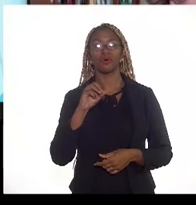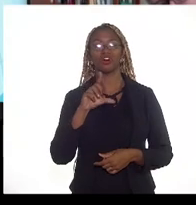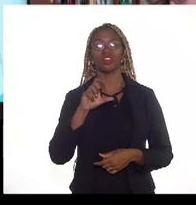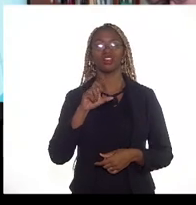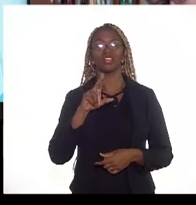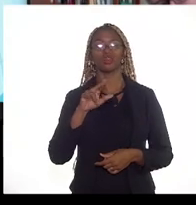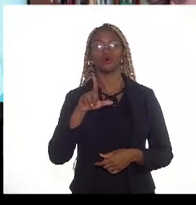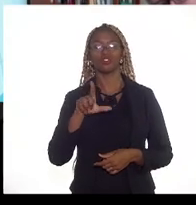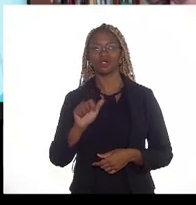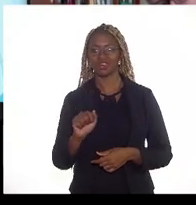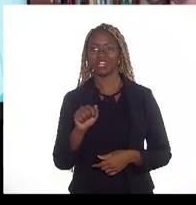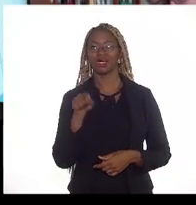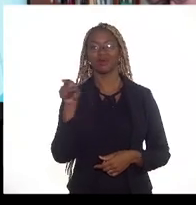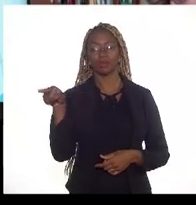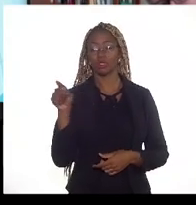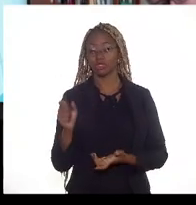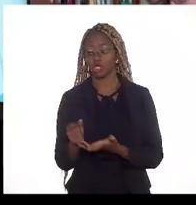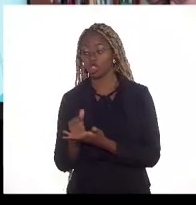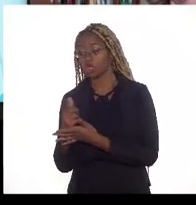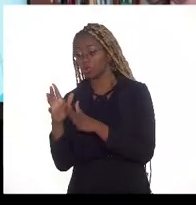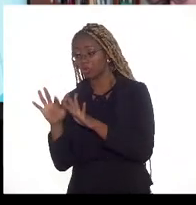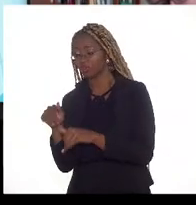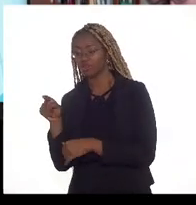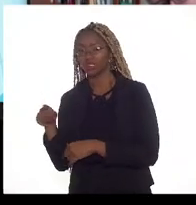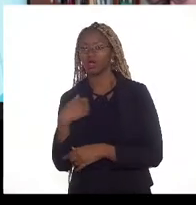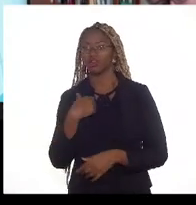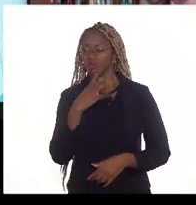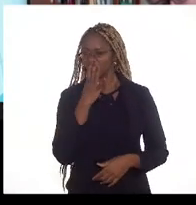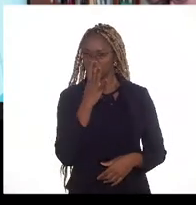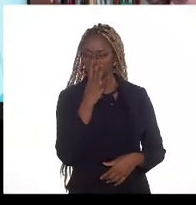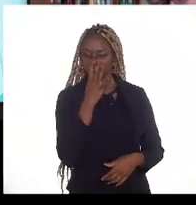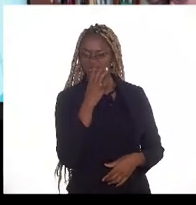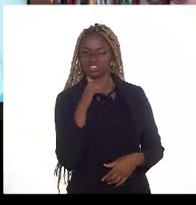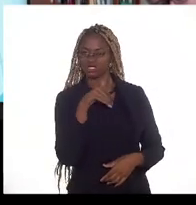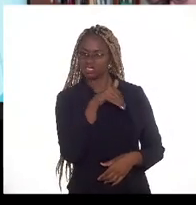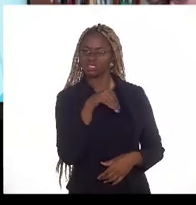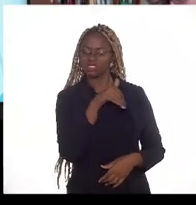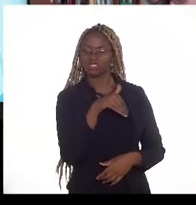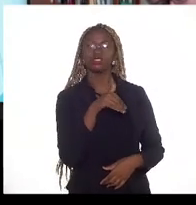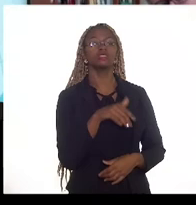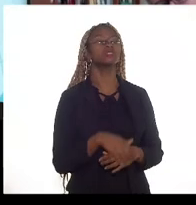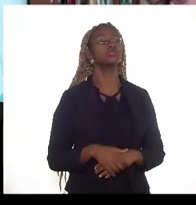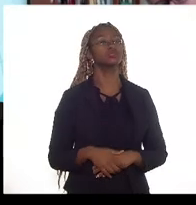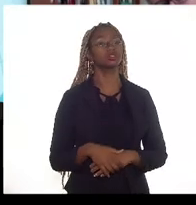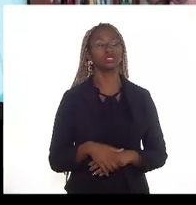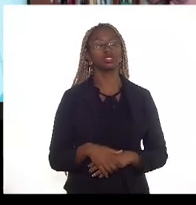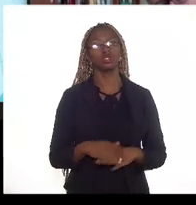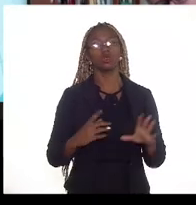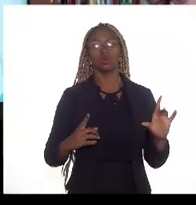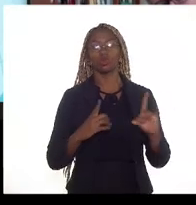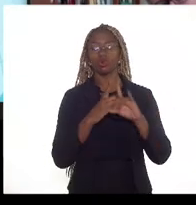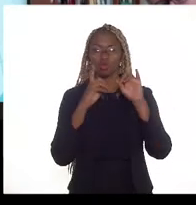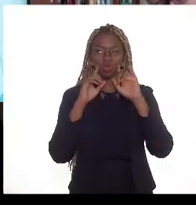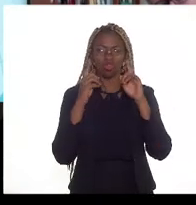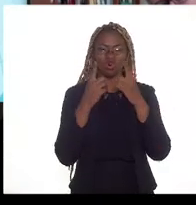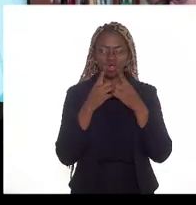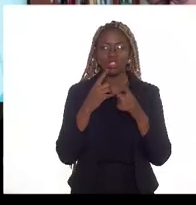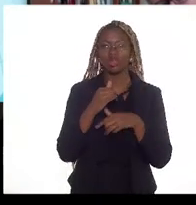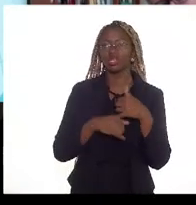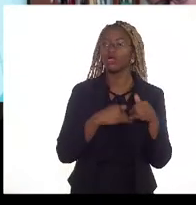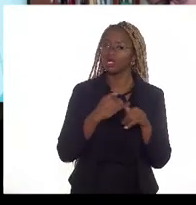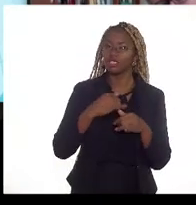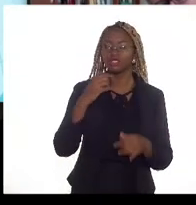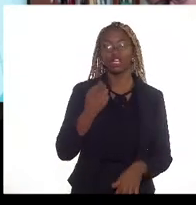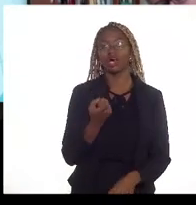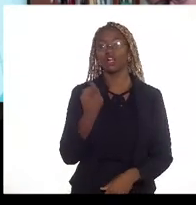final eu assisti há pouco tempo um webinar onde a ex-diretora da Petrobras